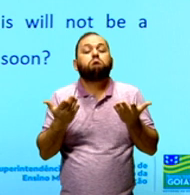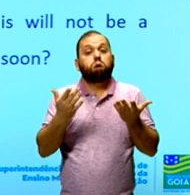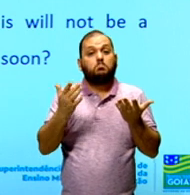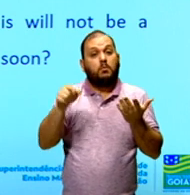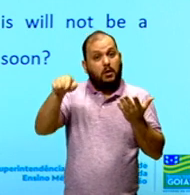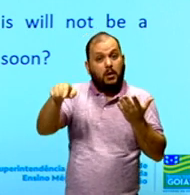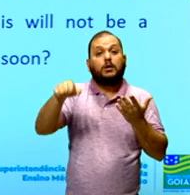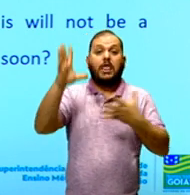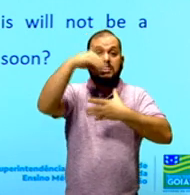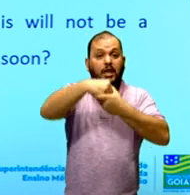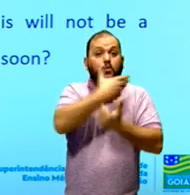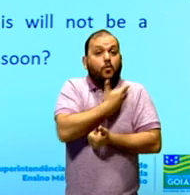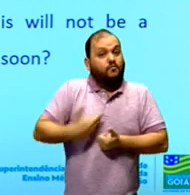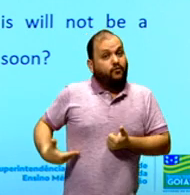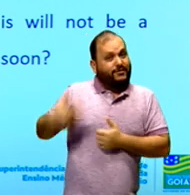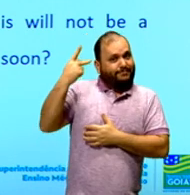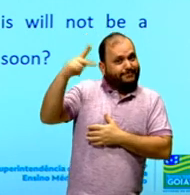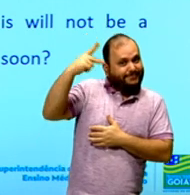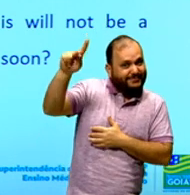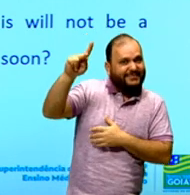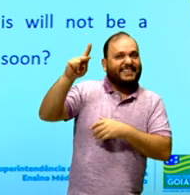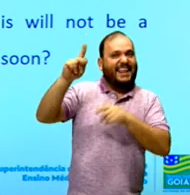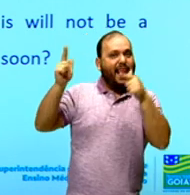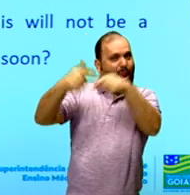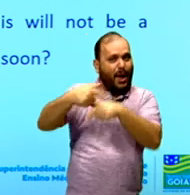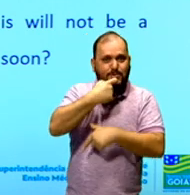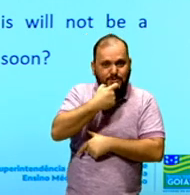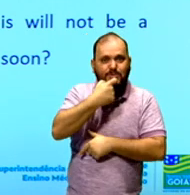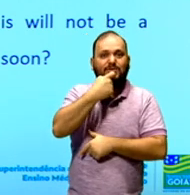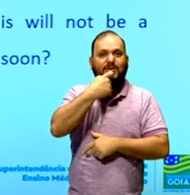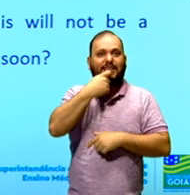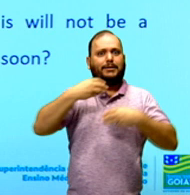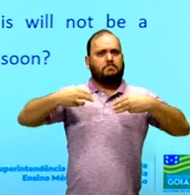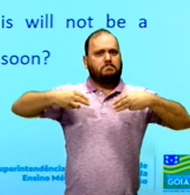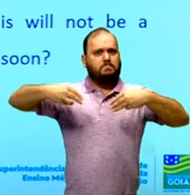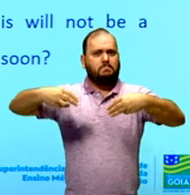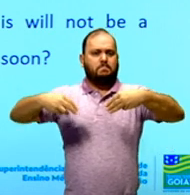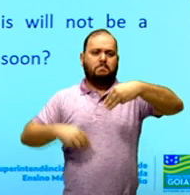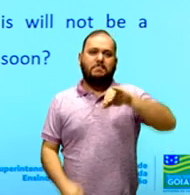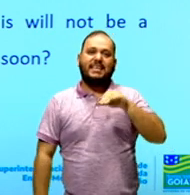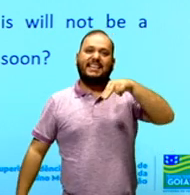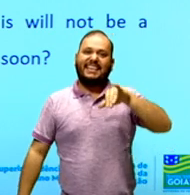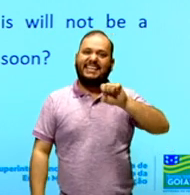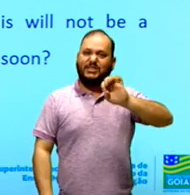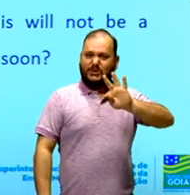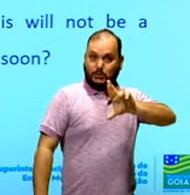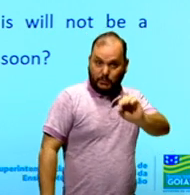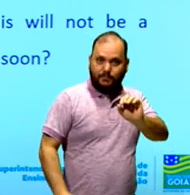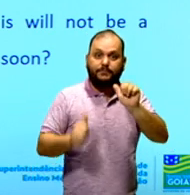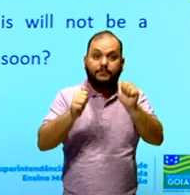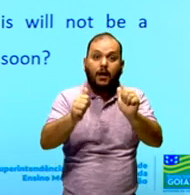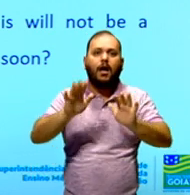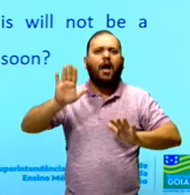tem a ver com alguma coisa relacionada às restrições em relação ao coronavírus. E aqui a mensagem permaneça em